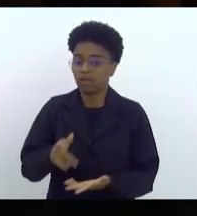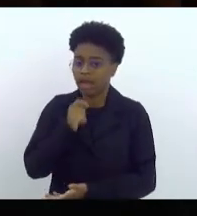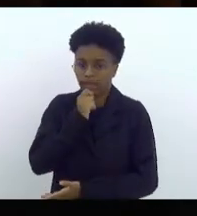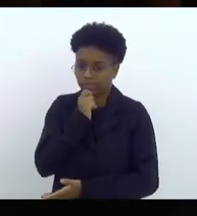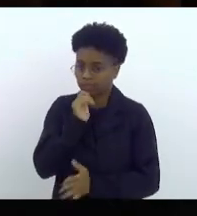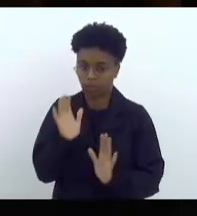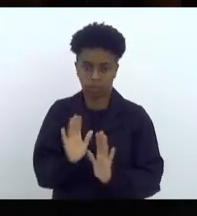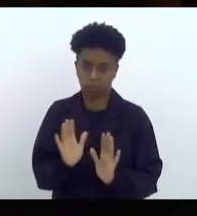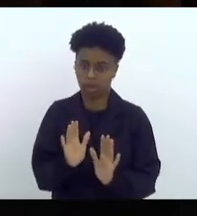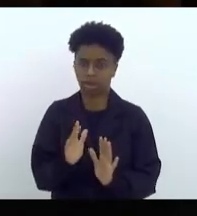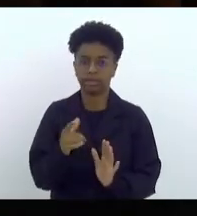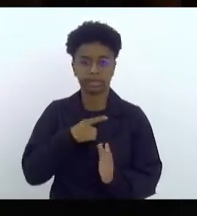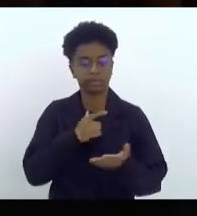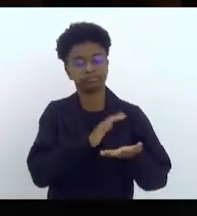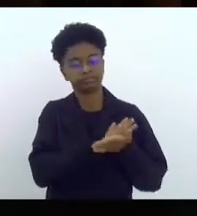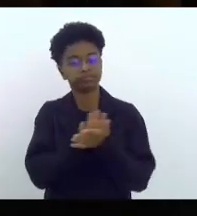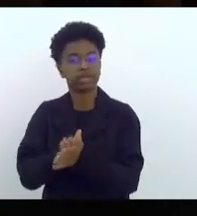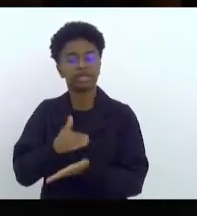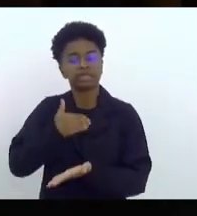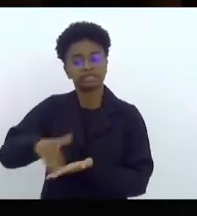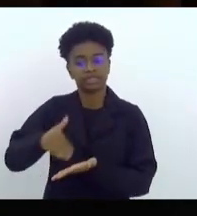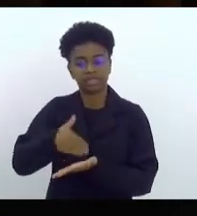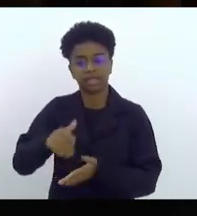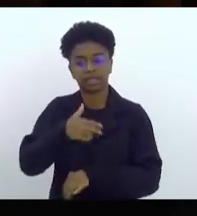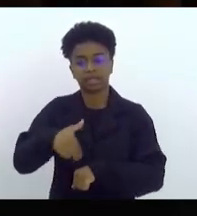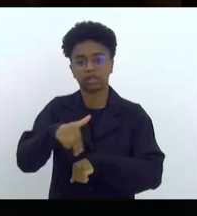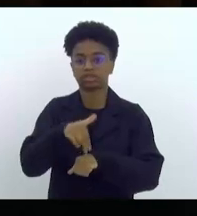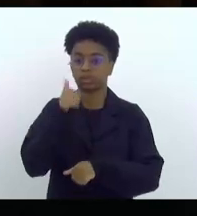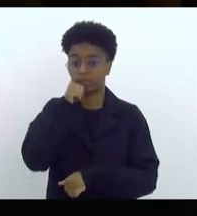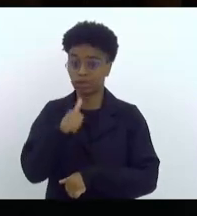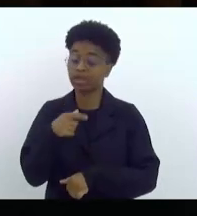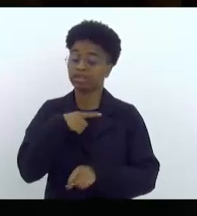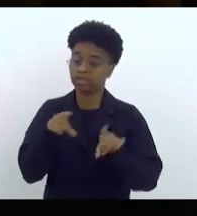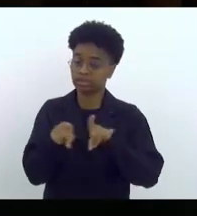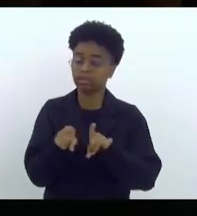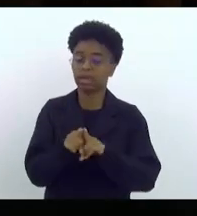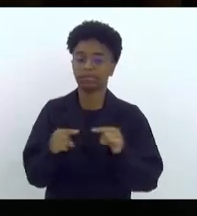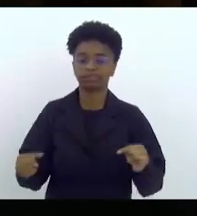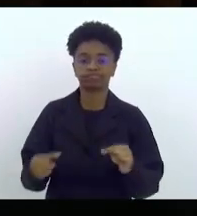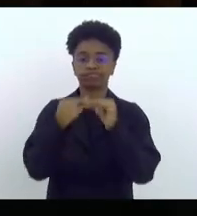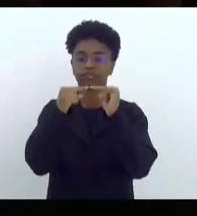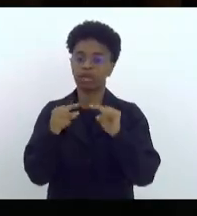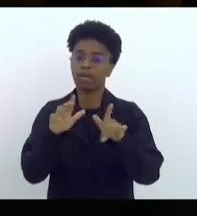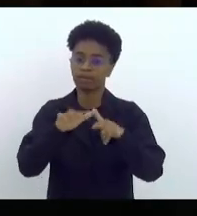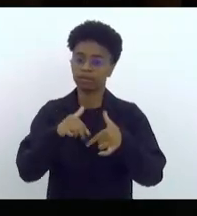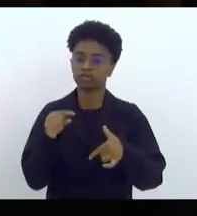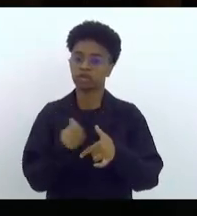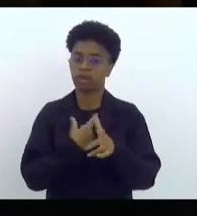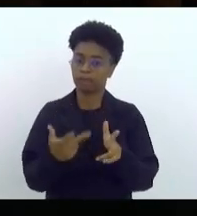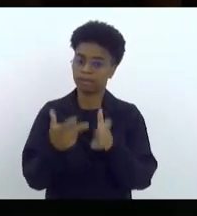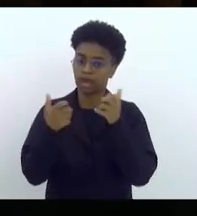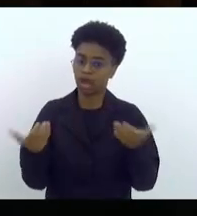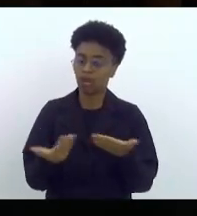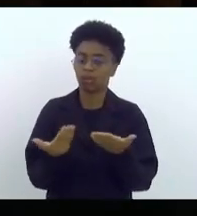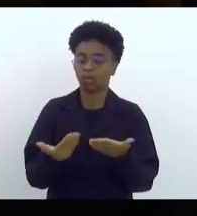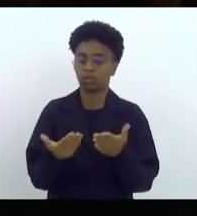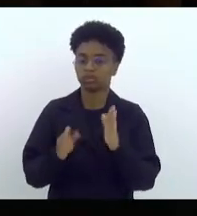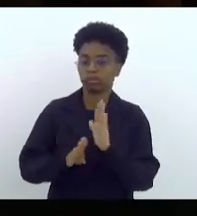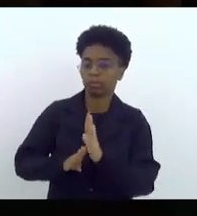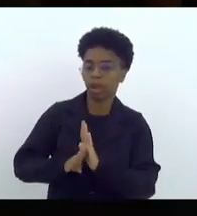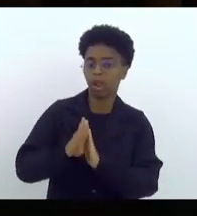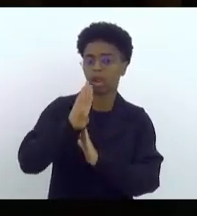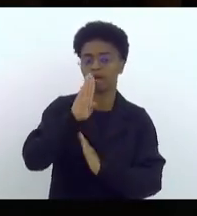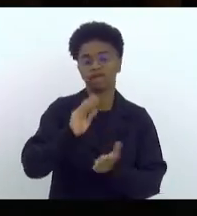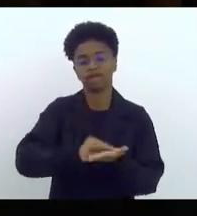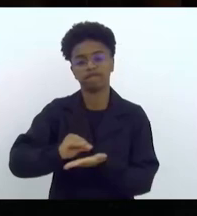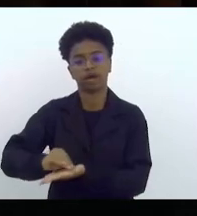desmonte da Secretaria Nacional de Mulheres também tem a ver com os reflexos que a gente sente ainda hoje de